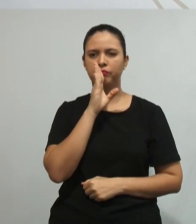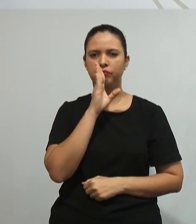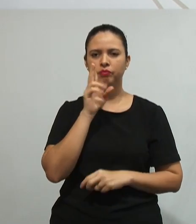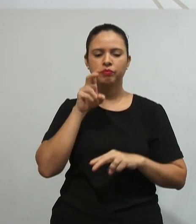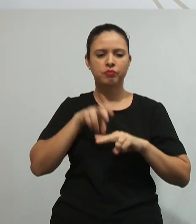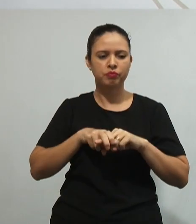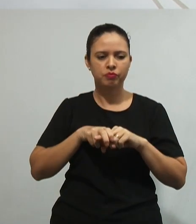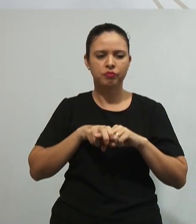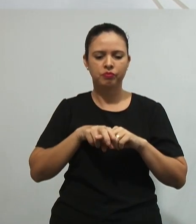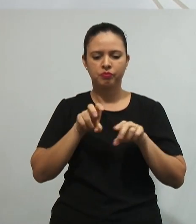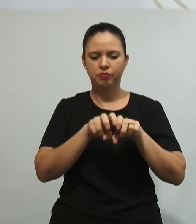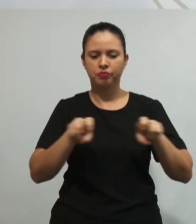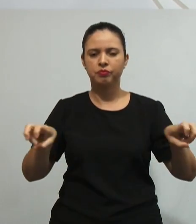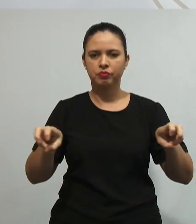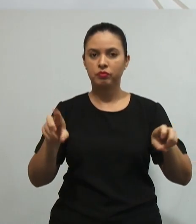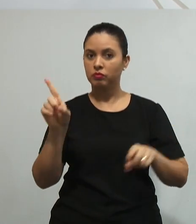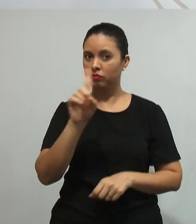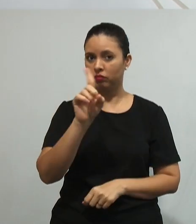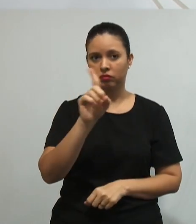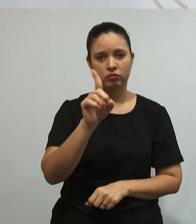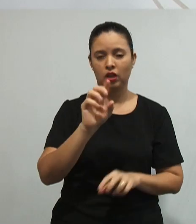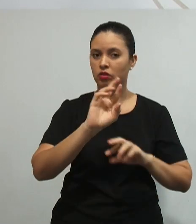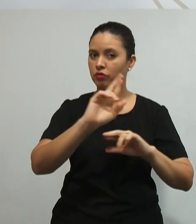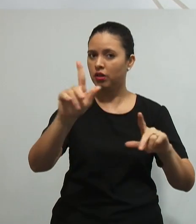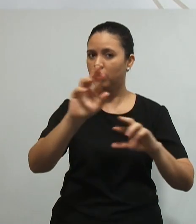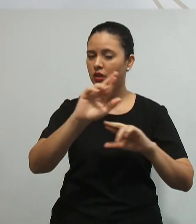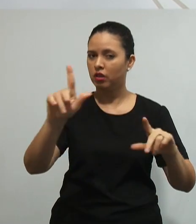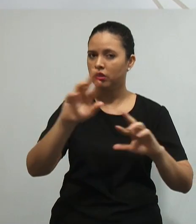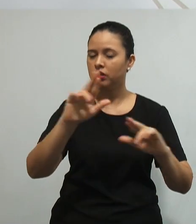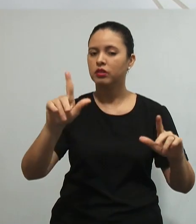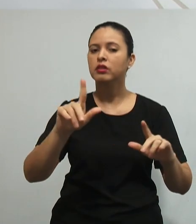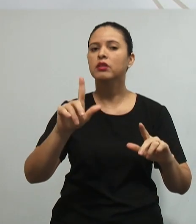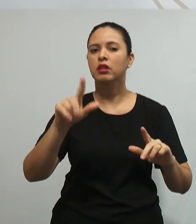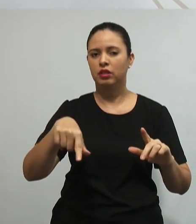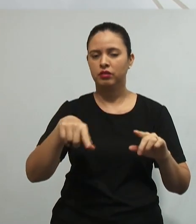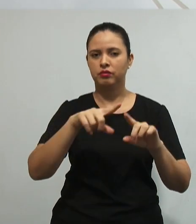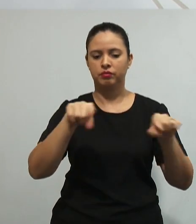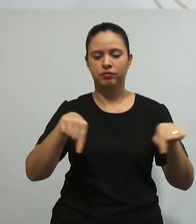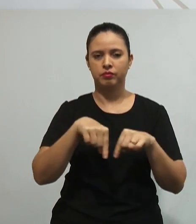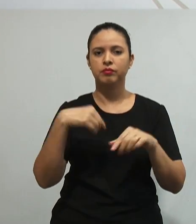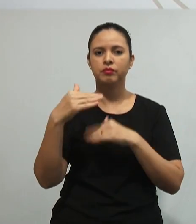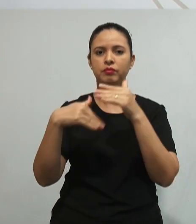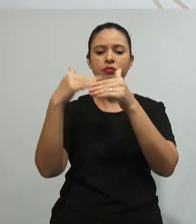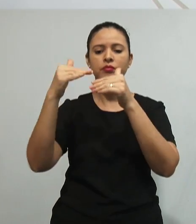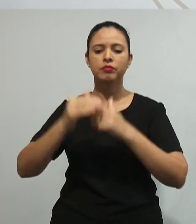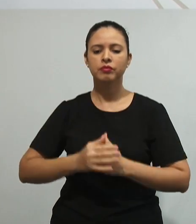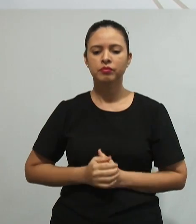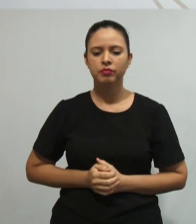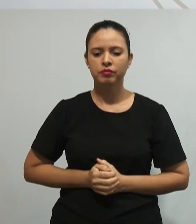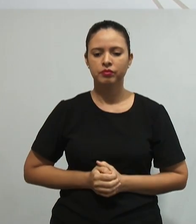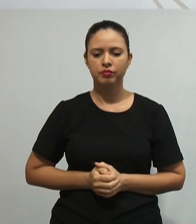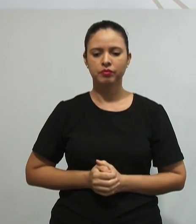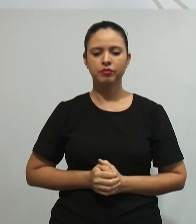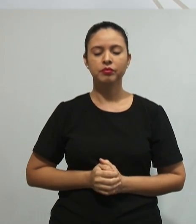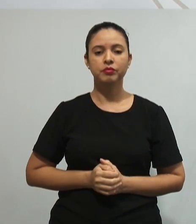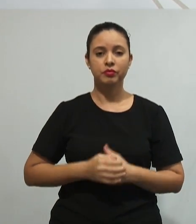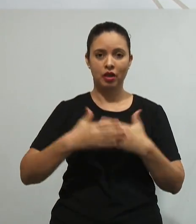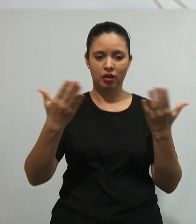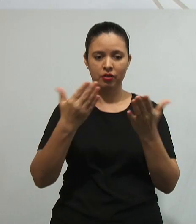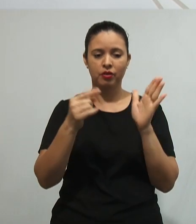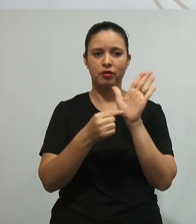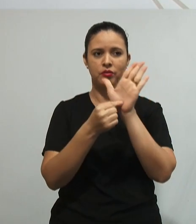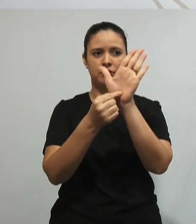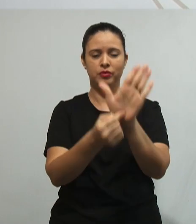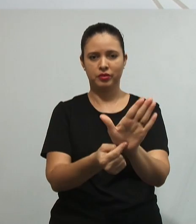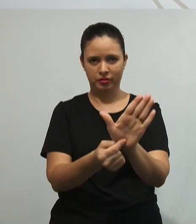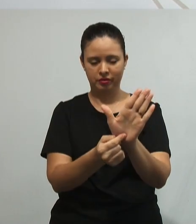enfileiradas. E isso não tem relação com a sala de aula construtivista. Bem, agora que eu apresentei para vocês o